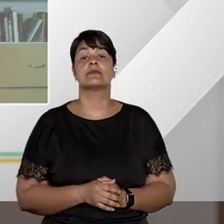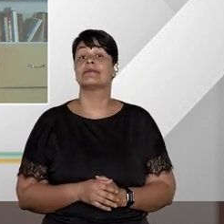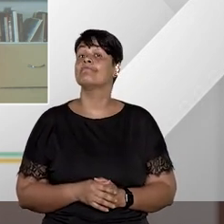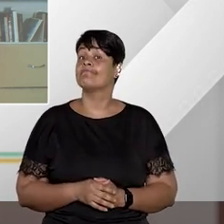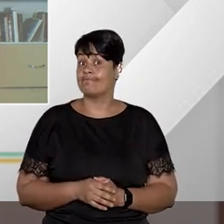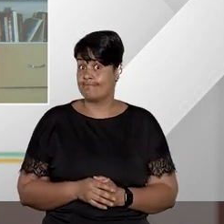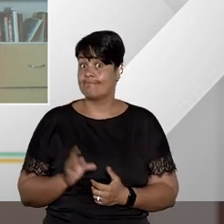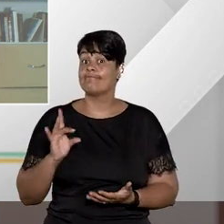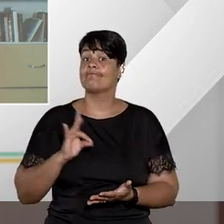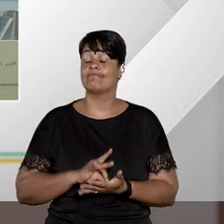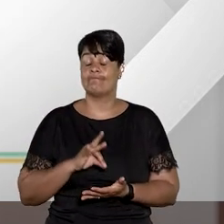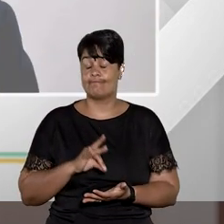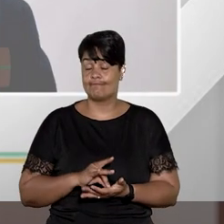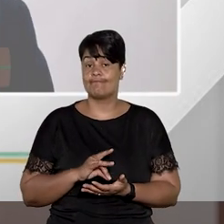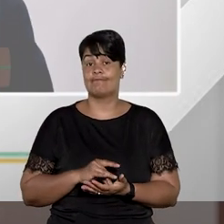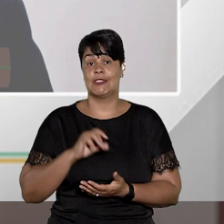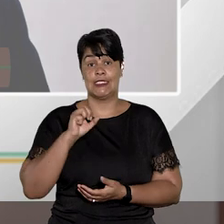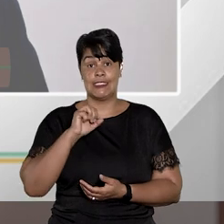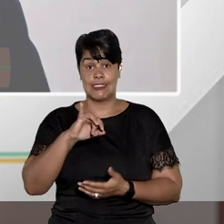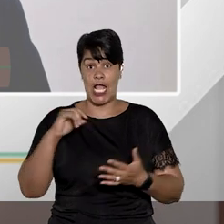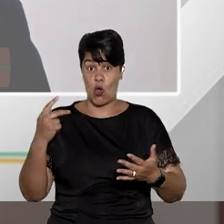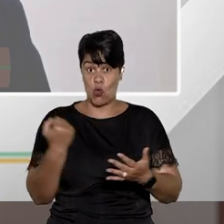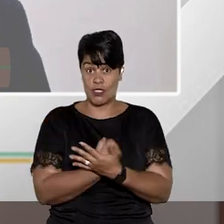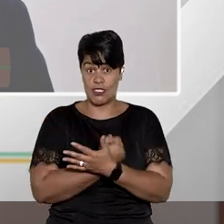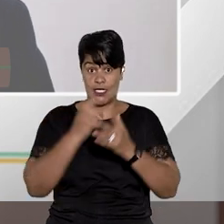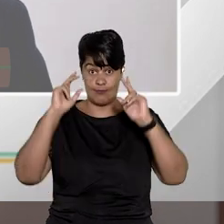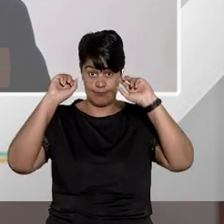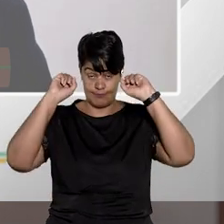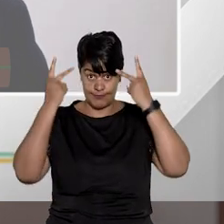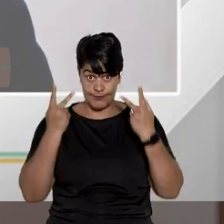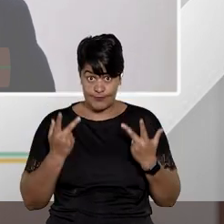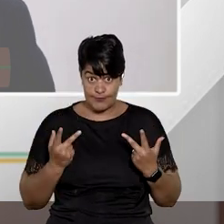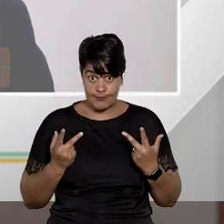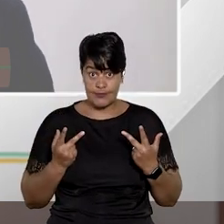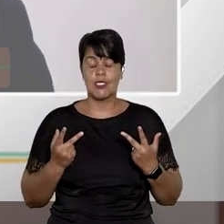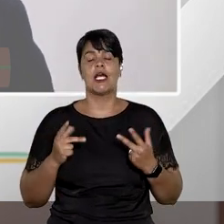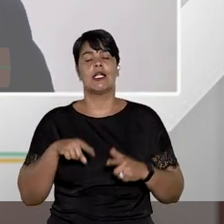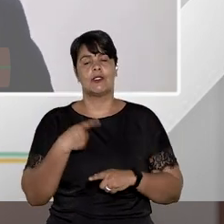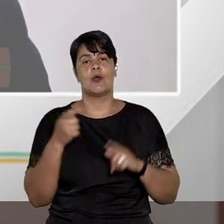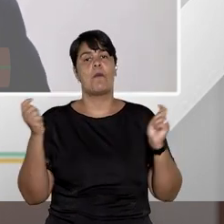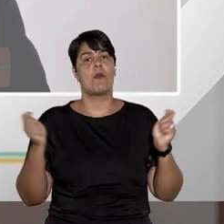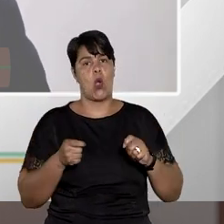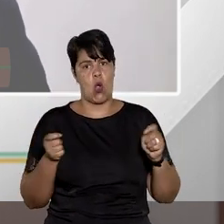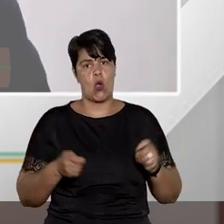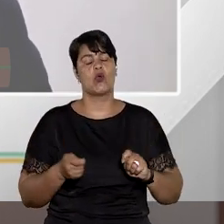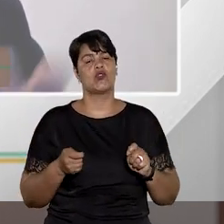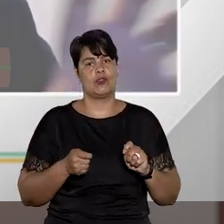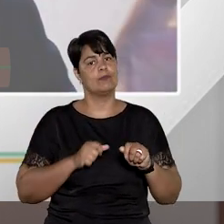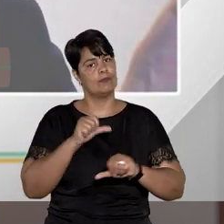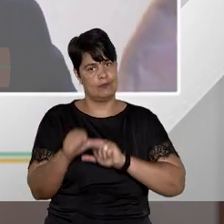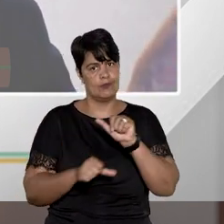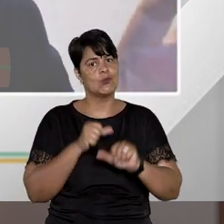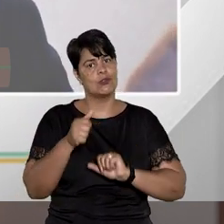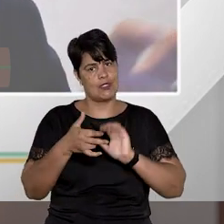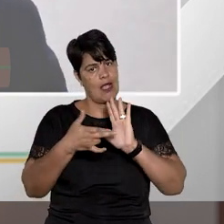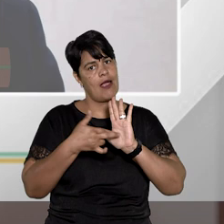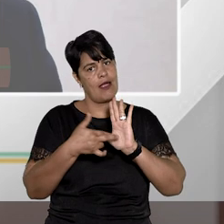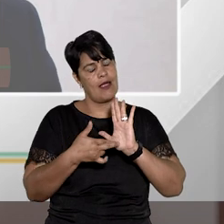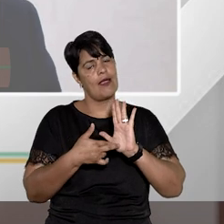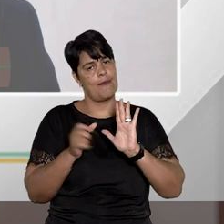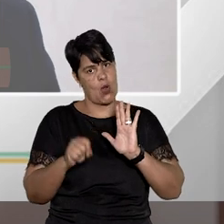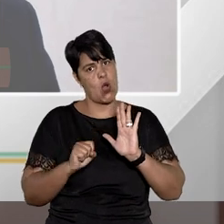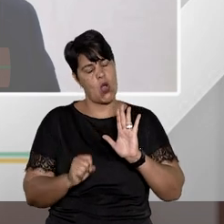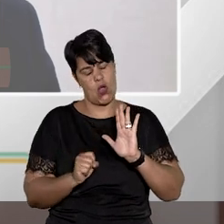ilegalidade flagrante, a gente pode relativizar a regra. Essa regra que pode ser relativizada não é só no caso de